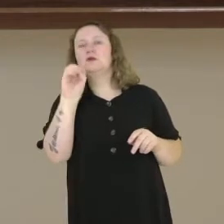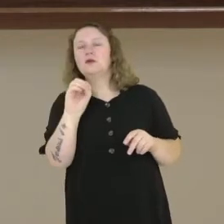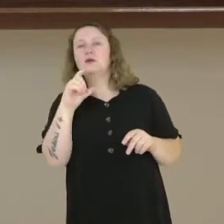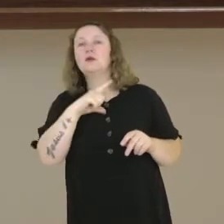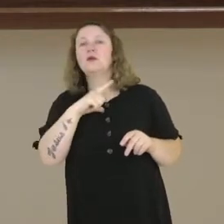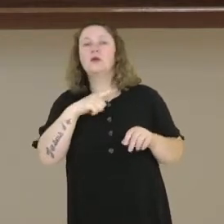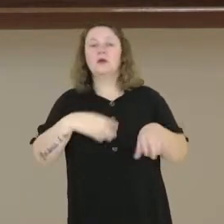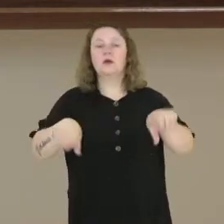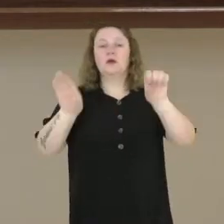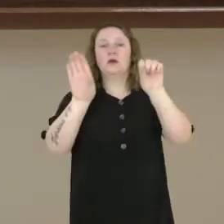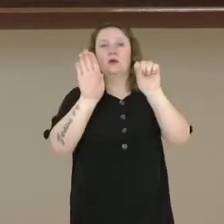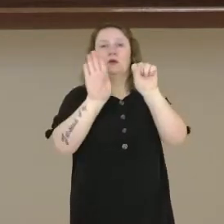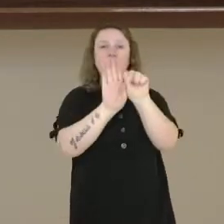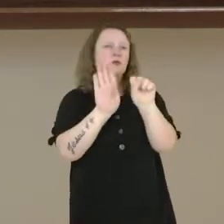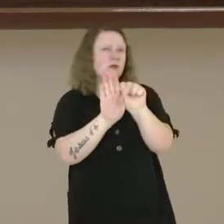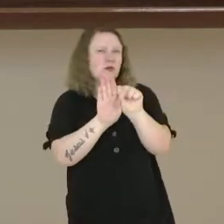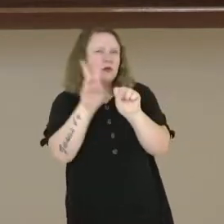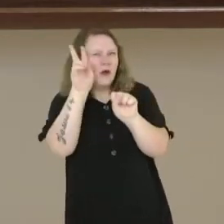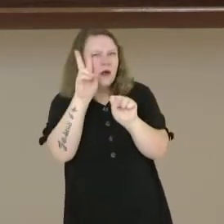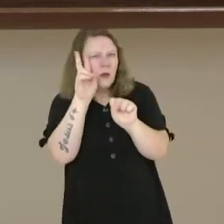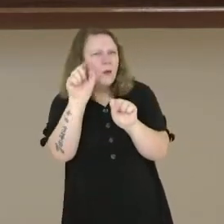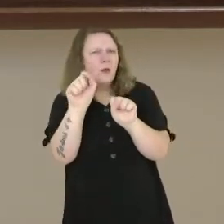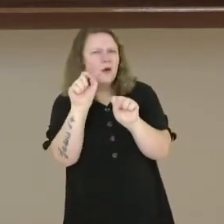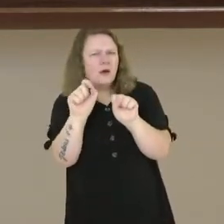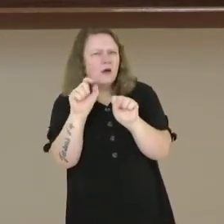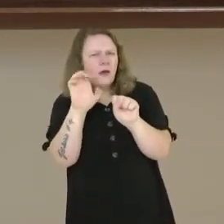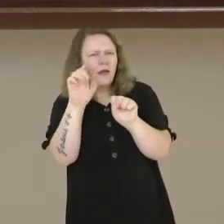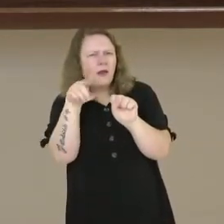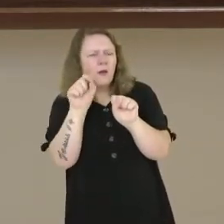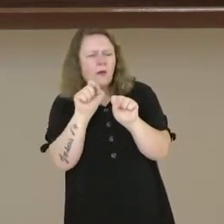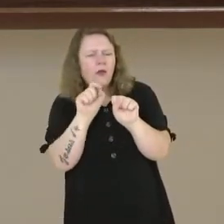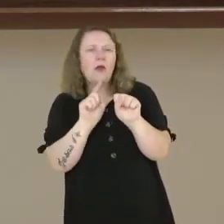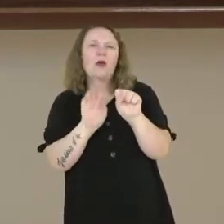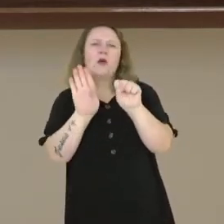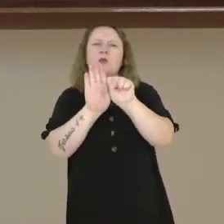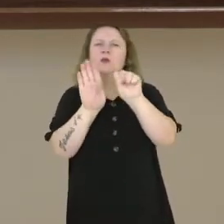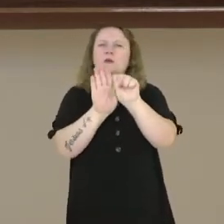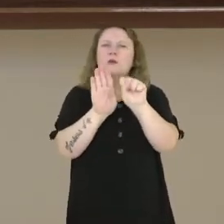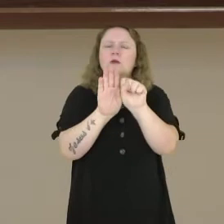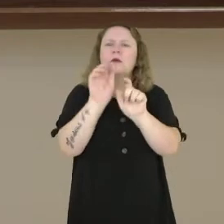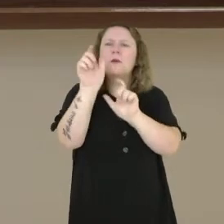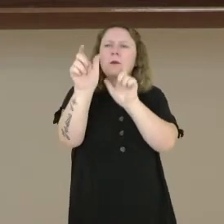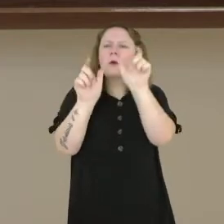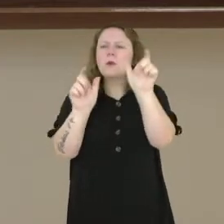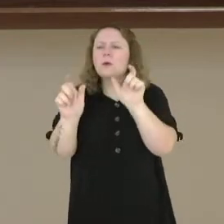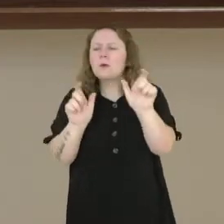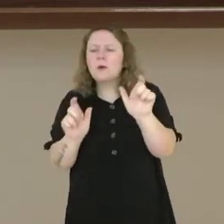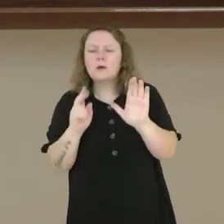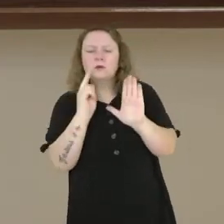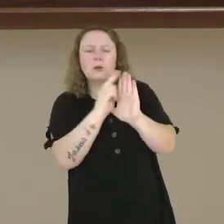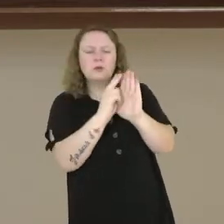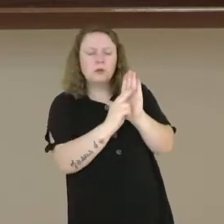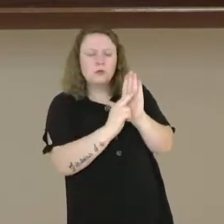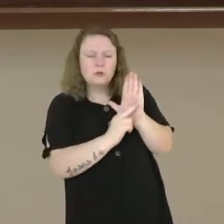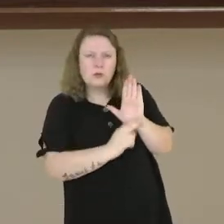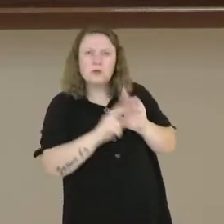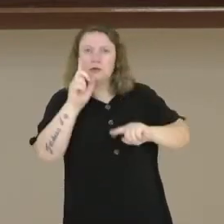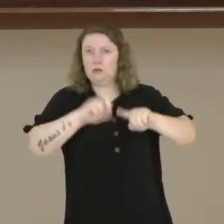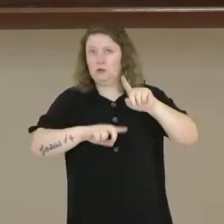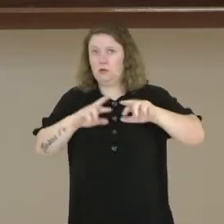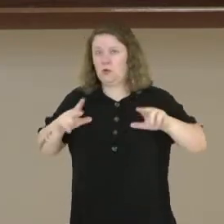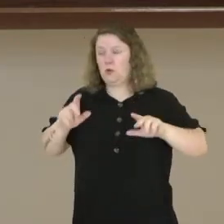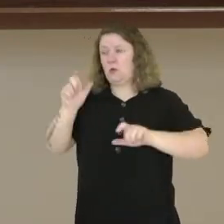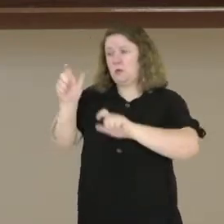Mas você se lembra o que é um substantivo? Substantivos são palavras que dão nome às coisas. Tudo que existe e tem um